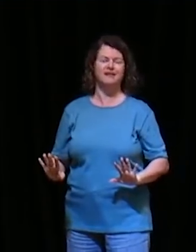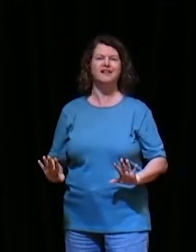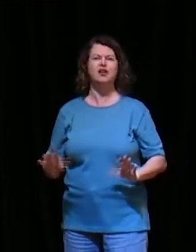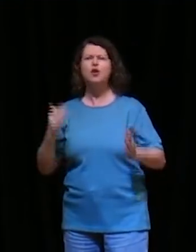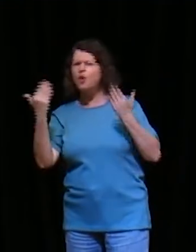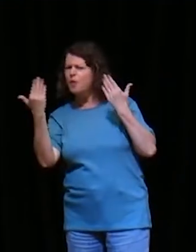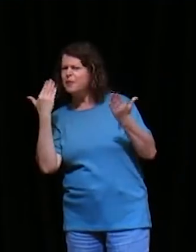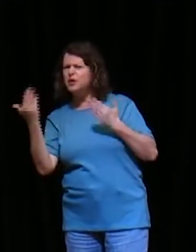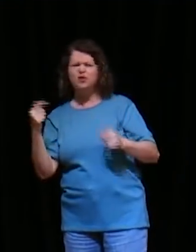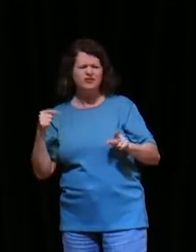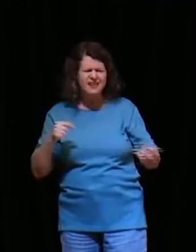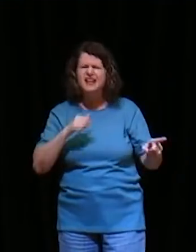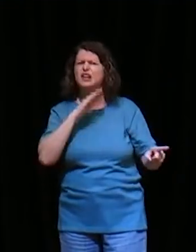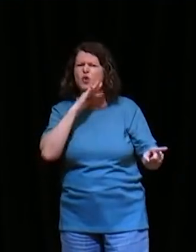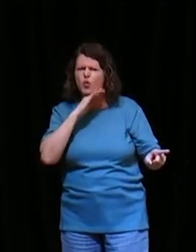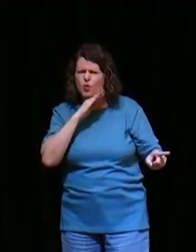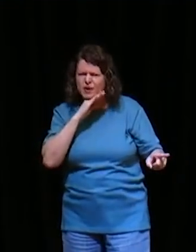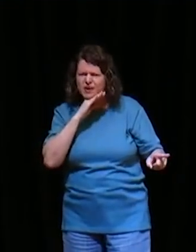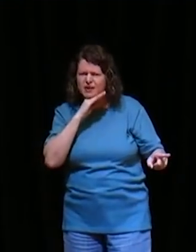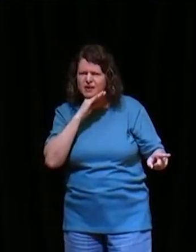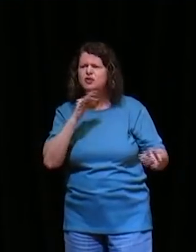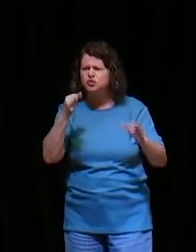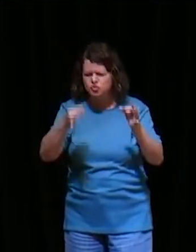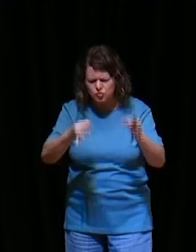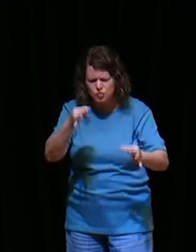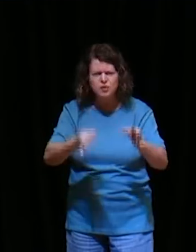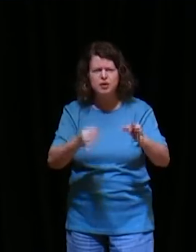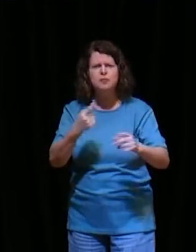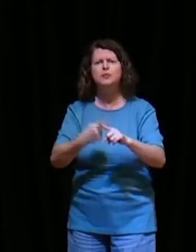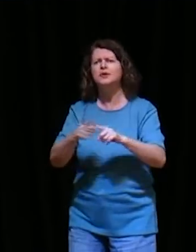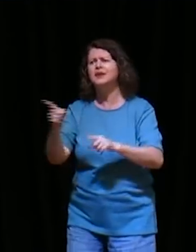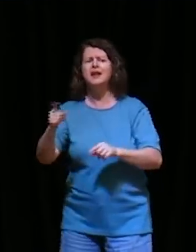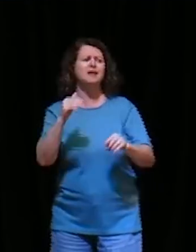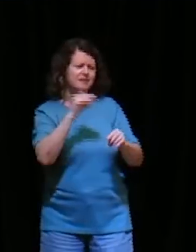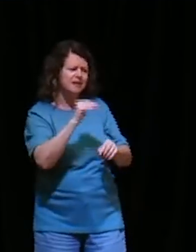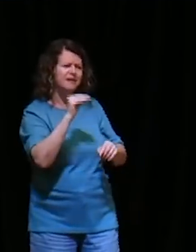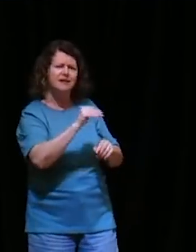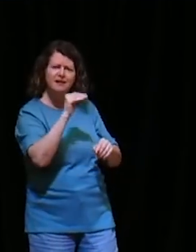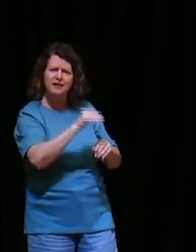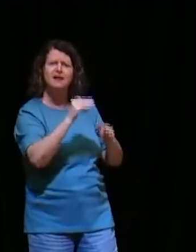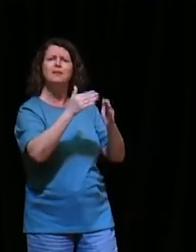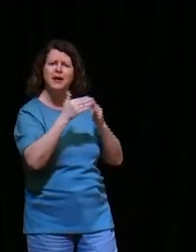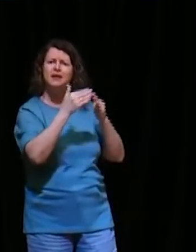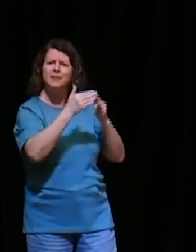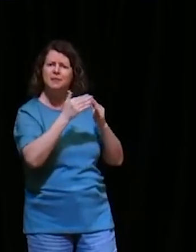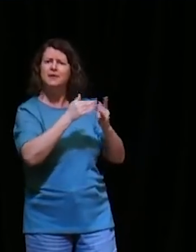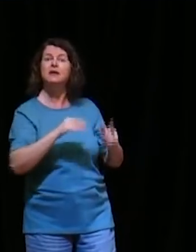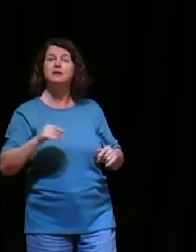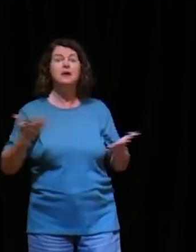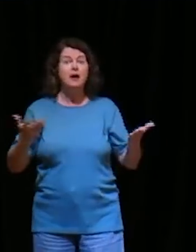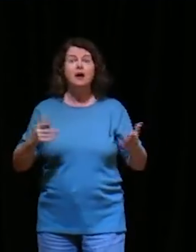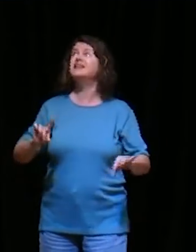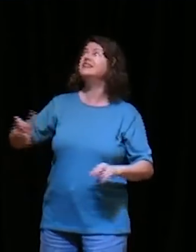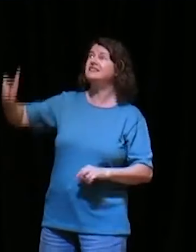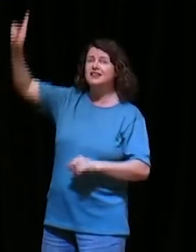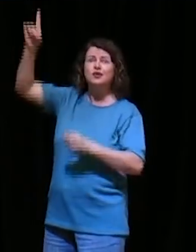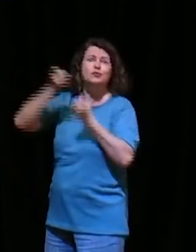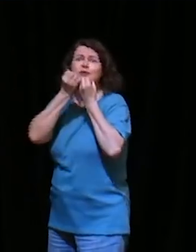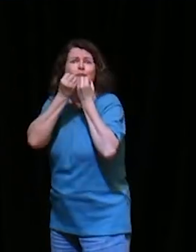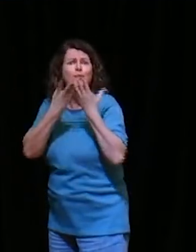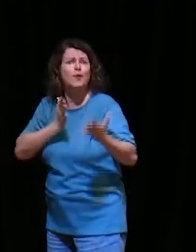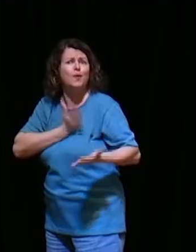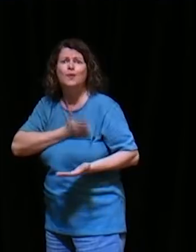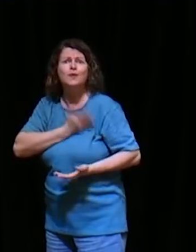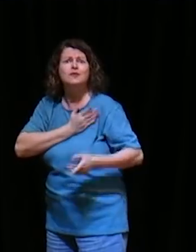de dia e de noite, de dia e de noite, é muito interessante isso gente, ele diz assim, diz pressa, farei justiça,